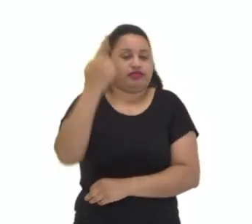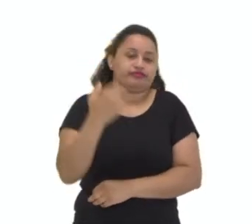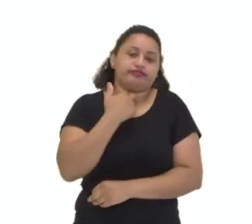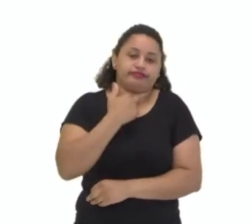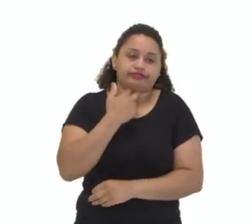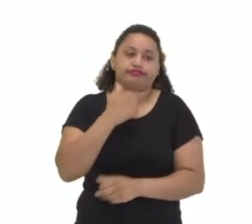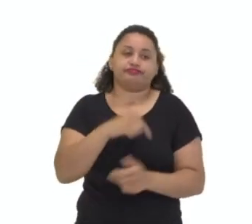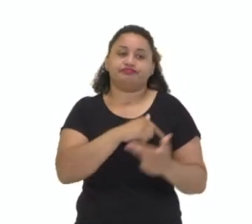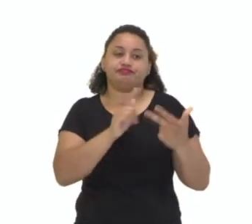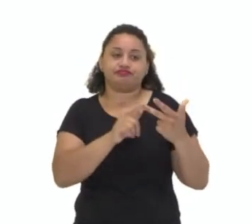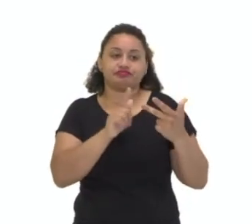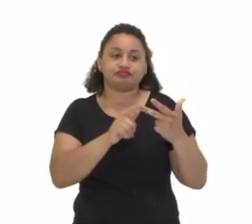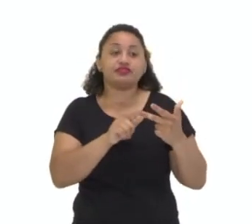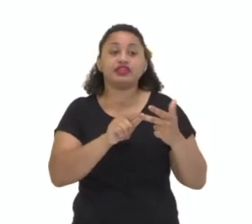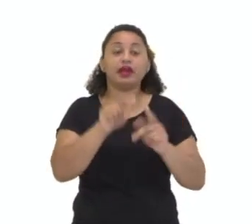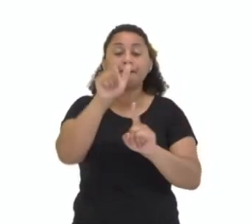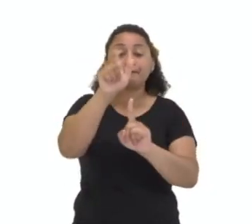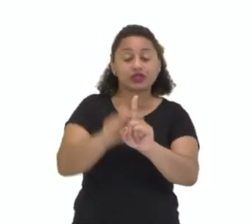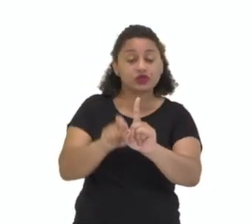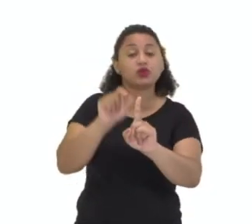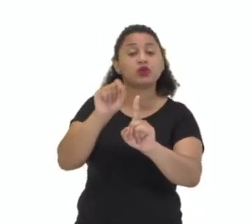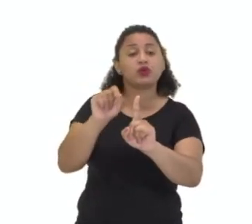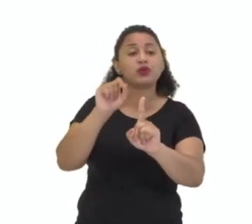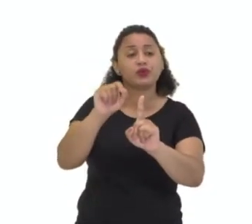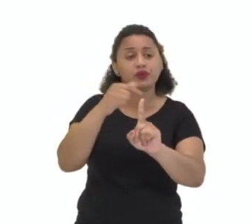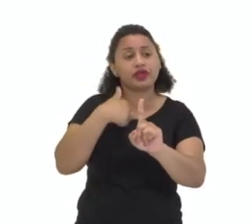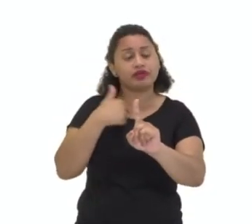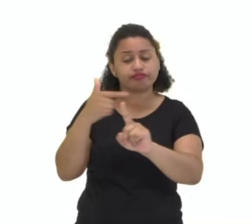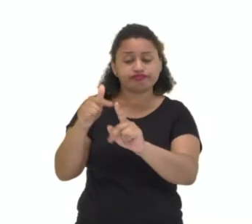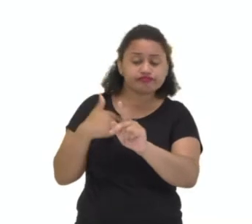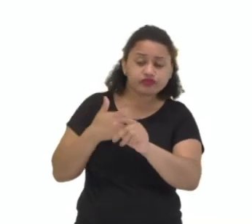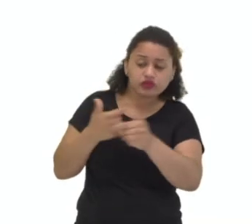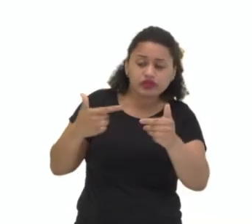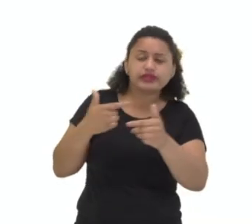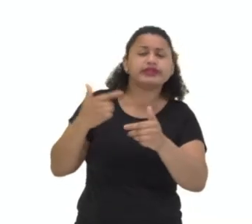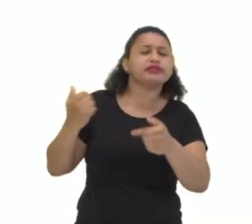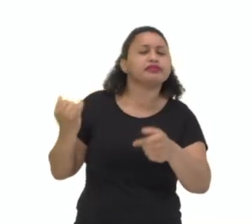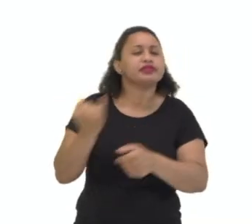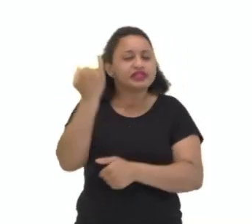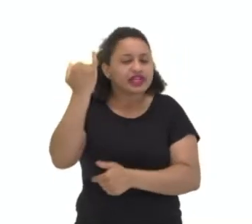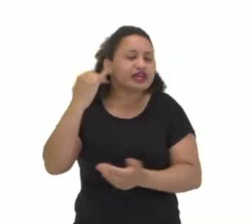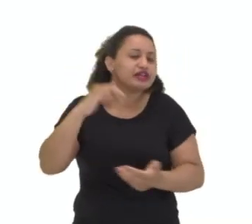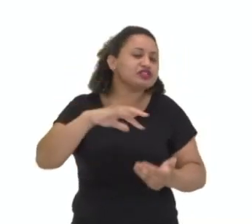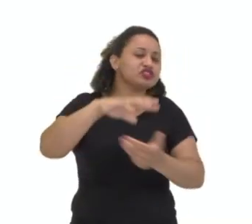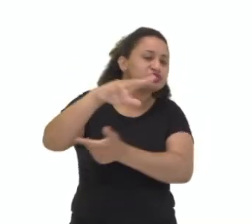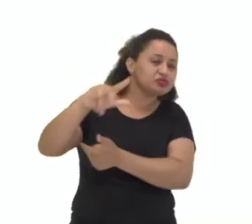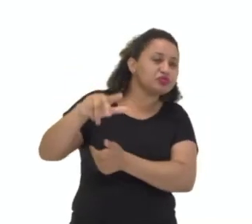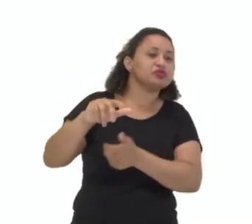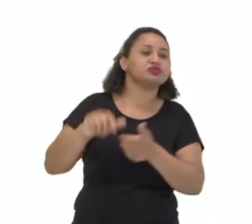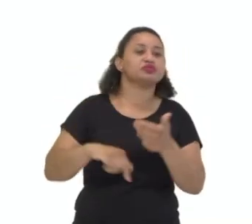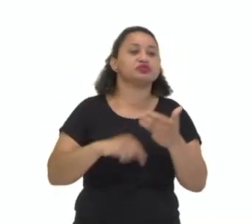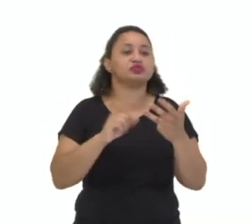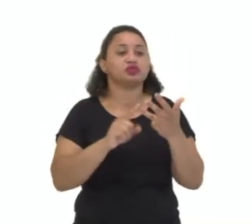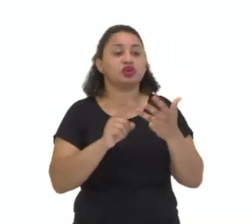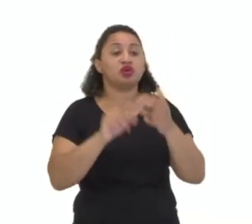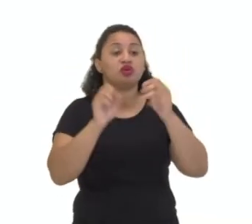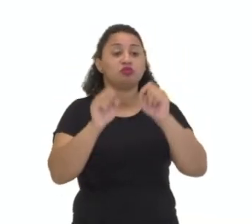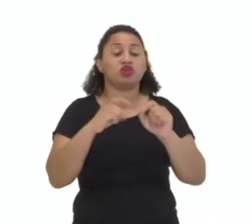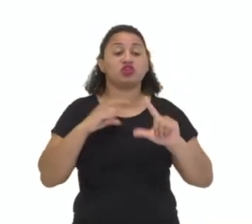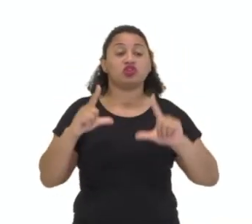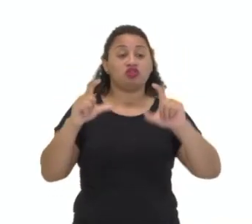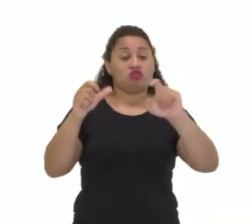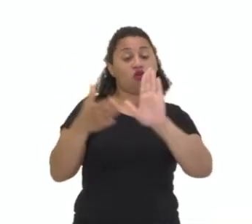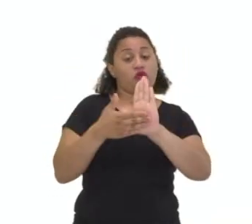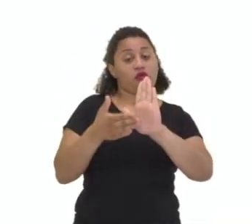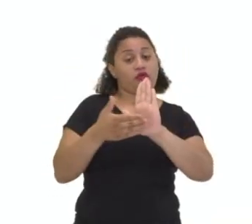Geralmente são personalidades que trouxeram uma contribuição importante para o mundo. Pode conter fotos que comprovem o